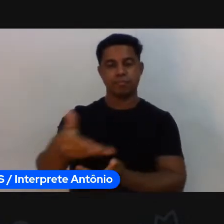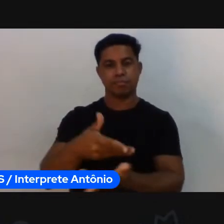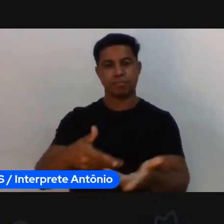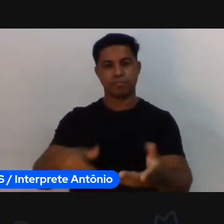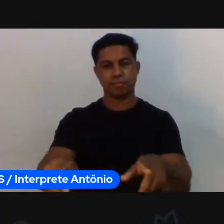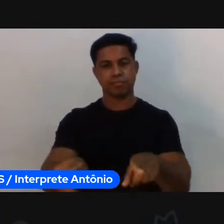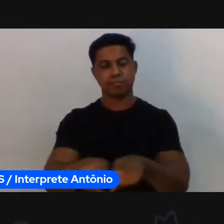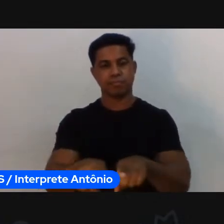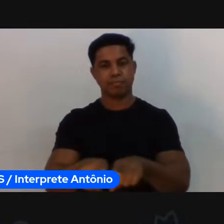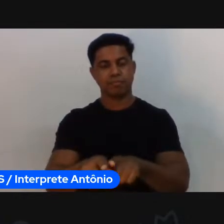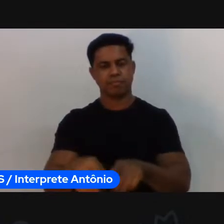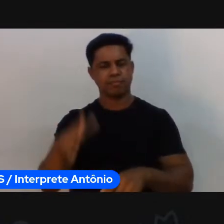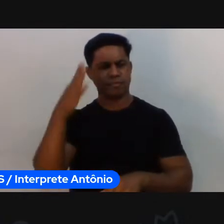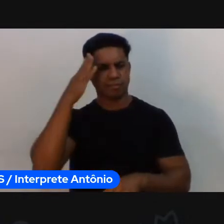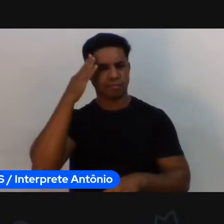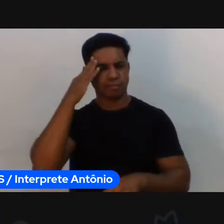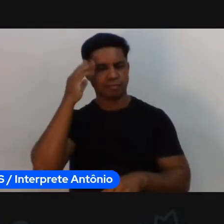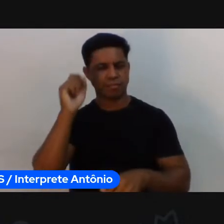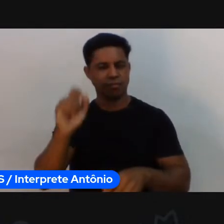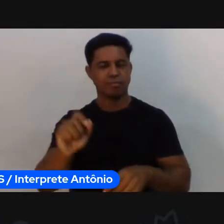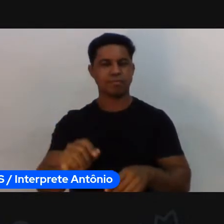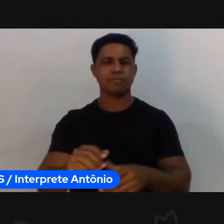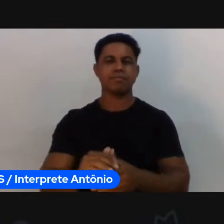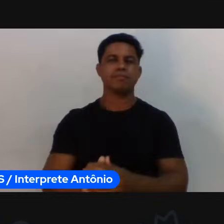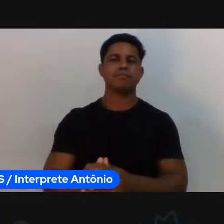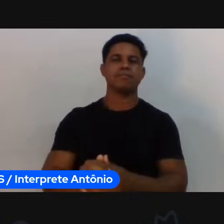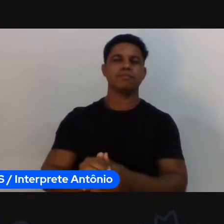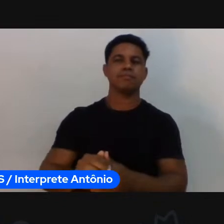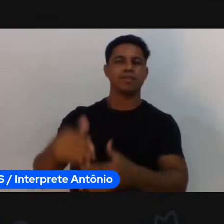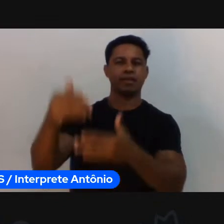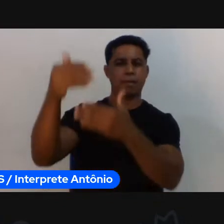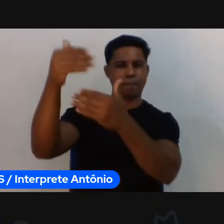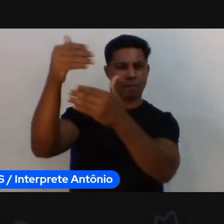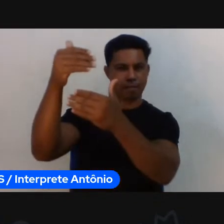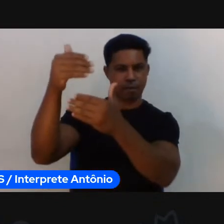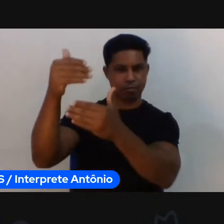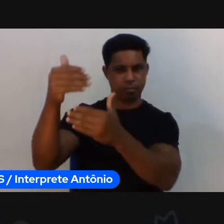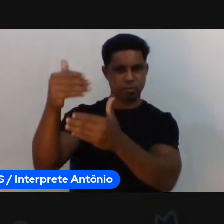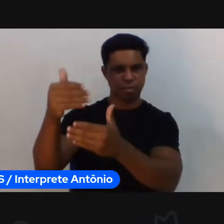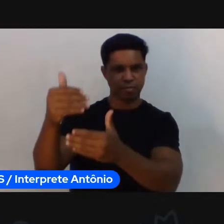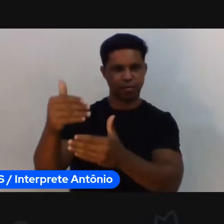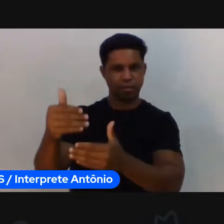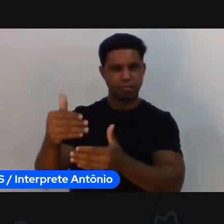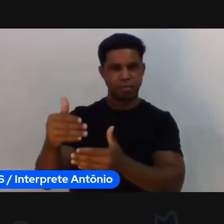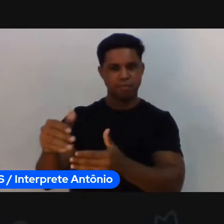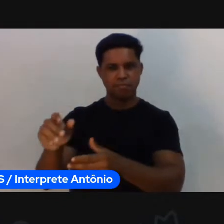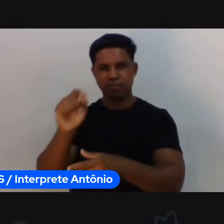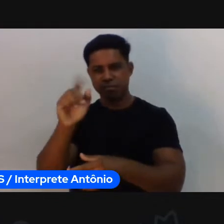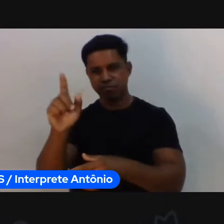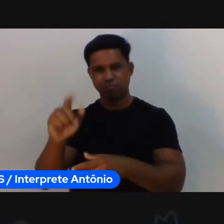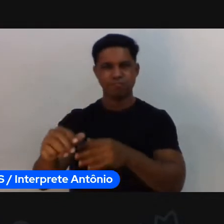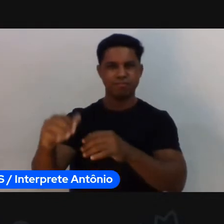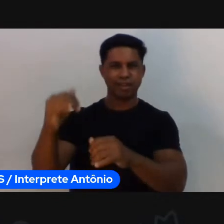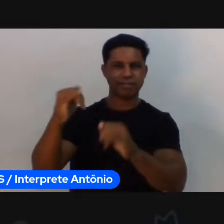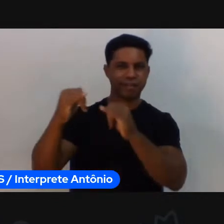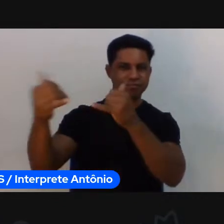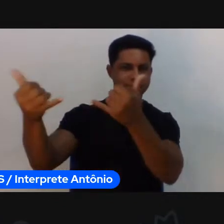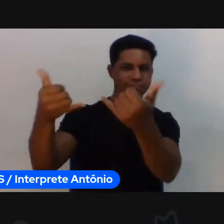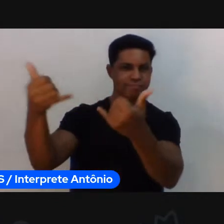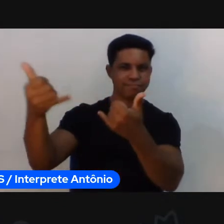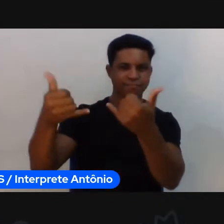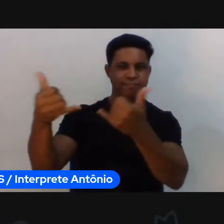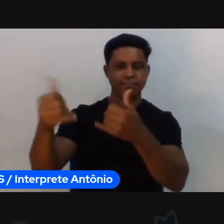está aí, os comentários pipocando, né? Todo mundo ansioso já por essa continuidade, essa palestra.